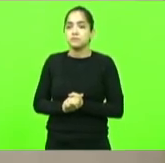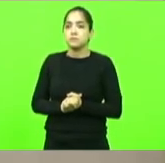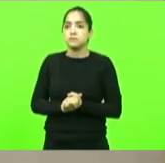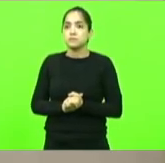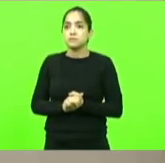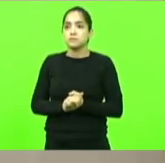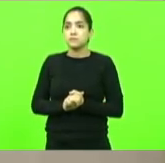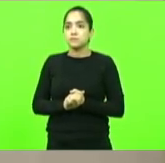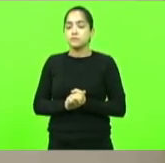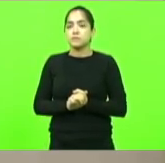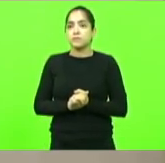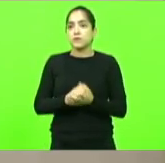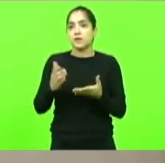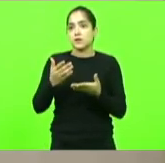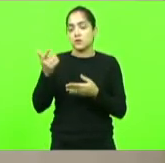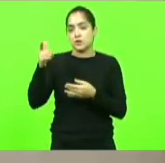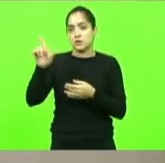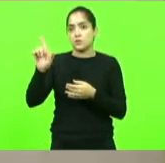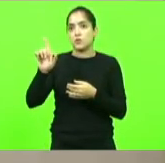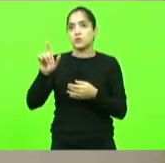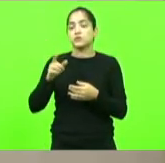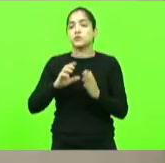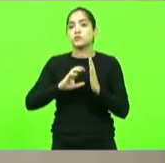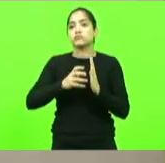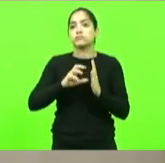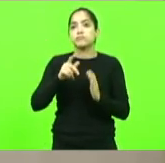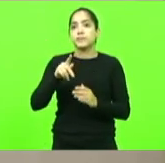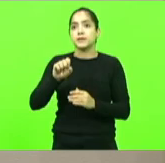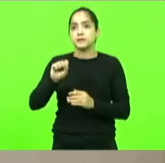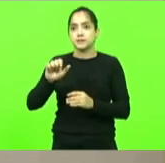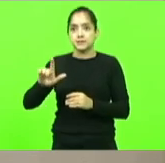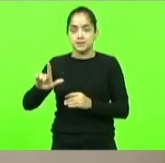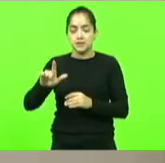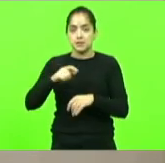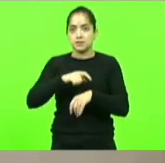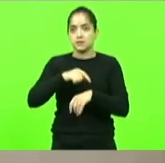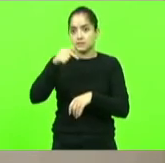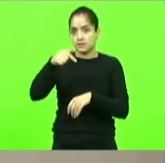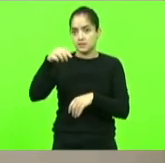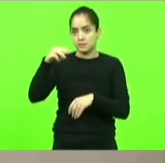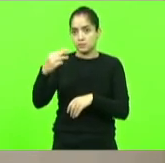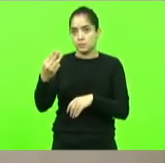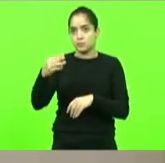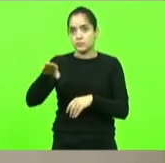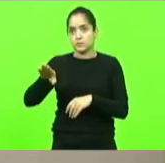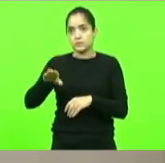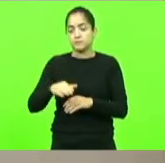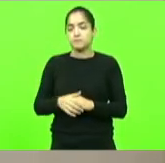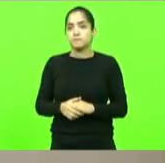próximo horário pertence ao PSL tempo de 7 minutos e 30 segundos